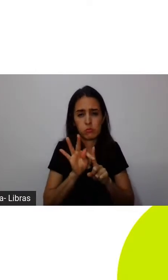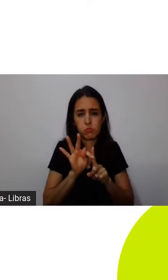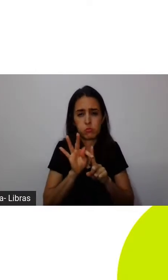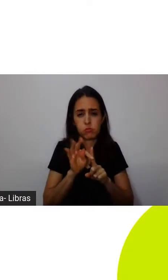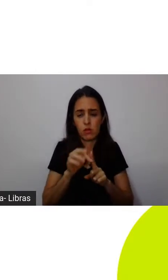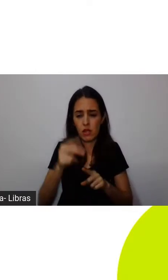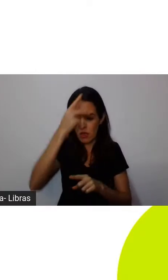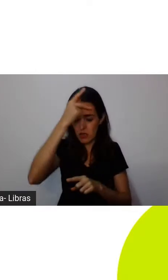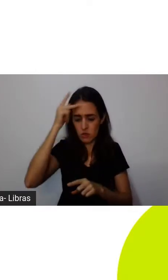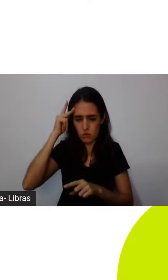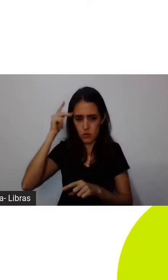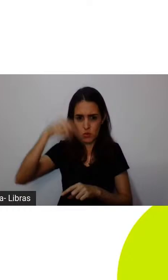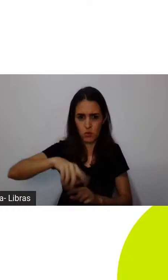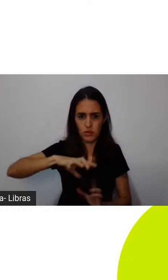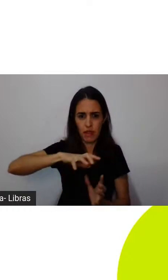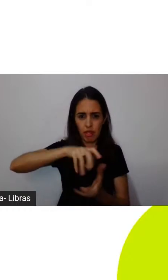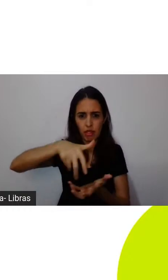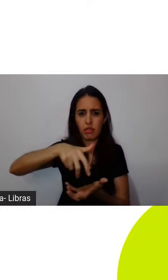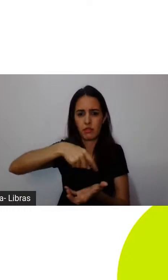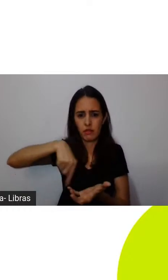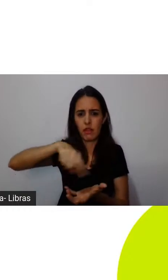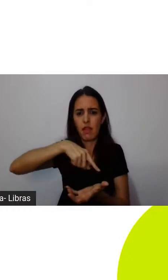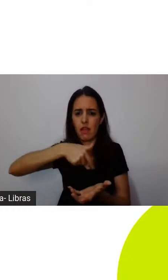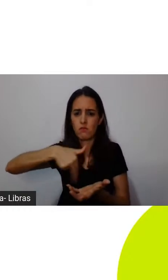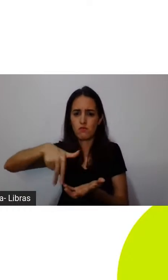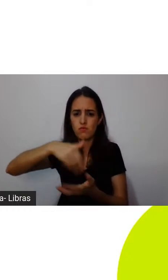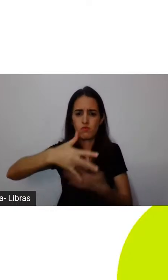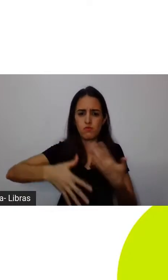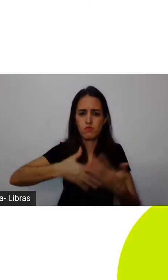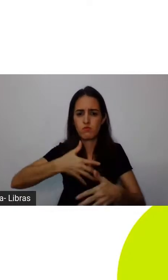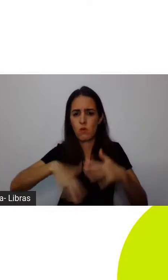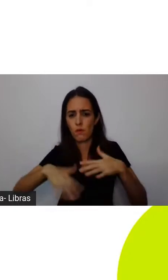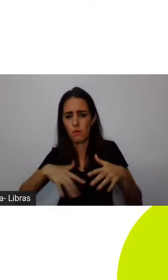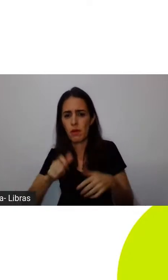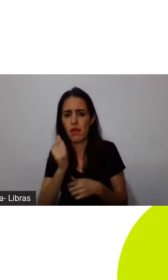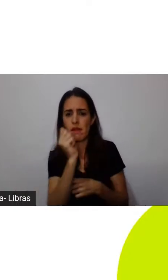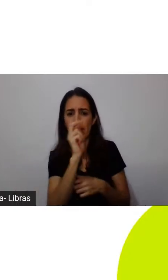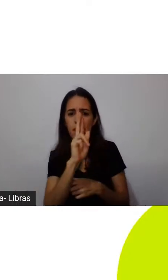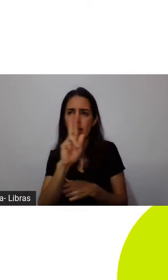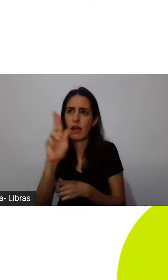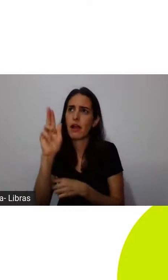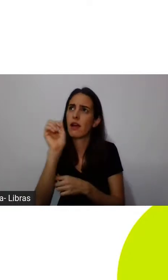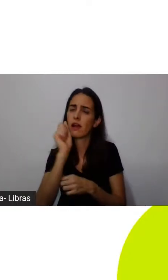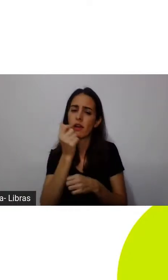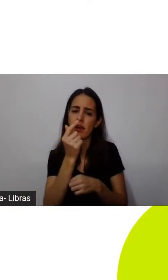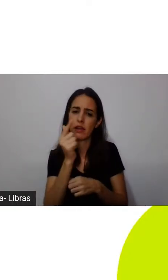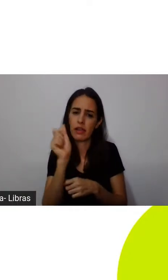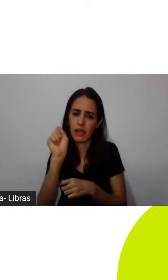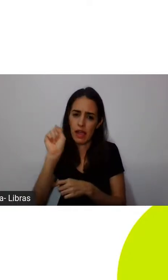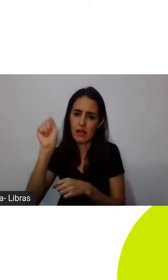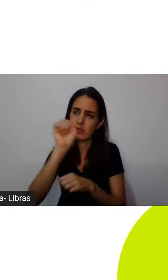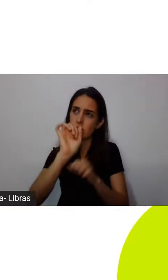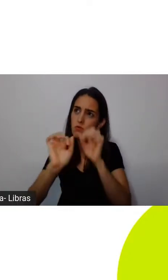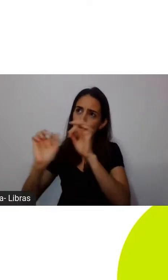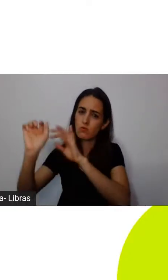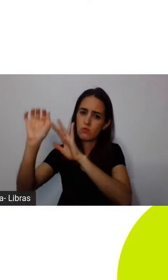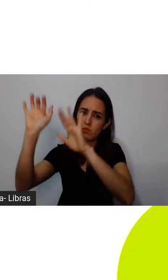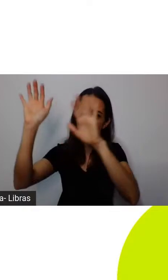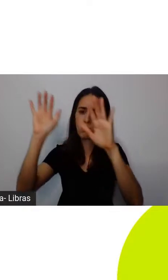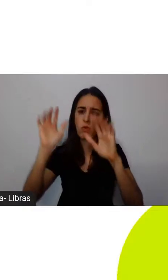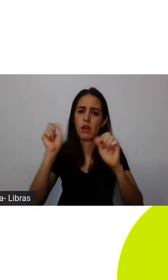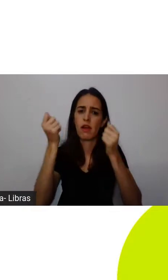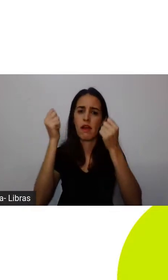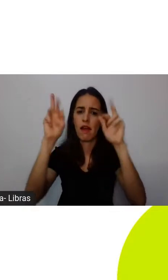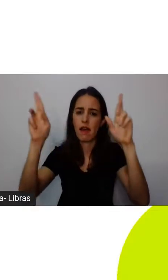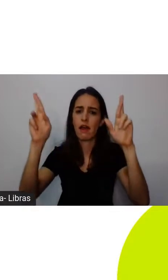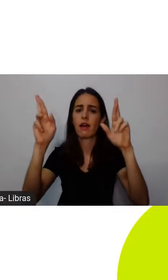na terra. O aumento pela concentração dos gases de efeito estufa, que causa essa alteração